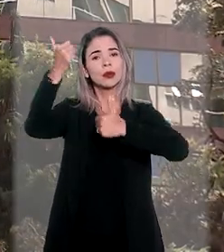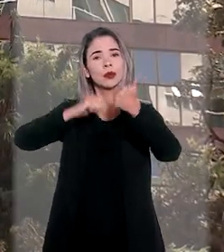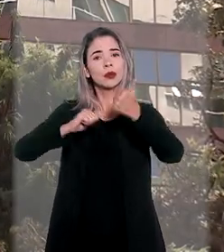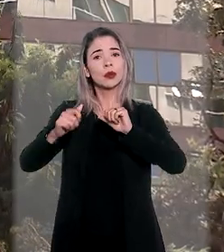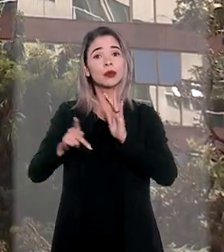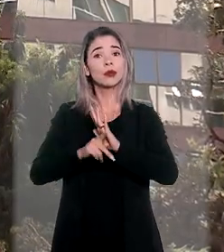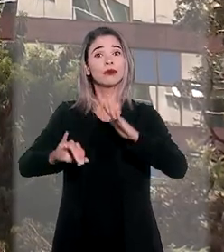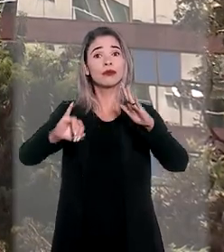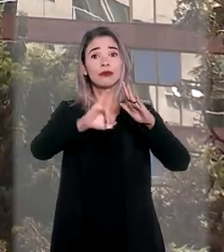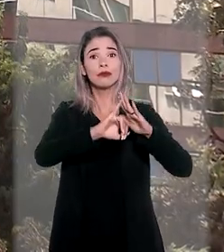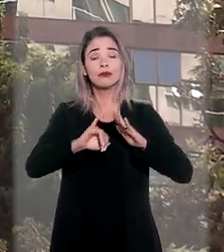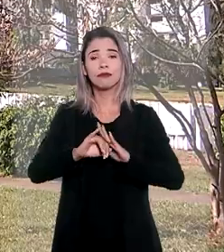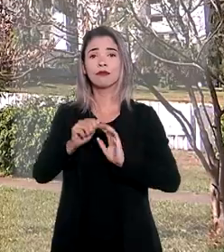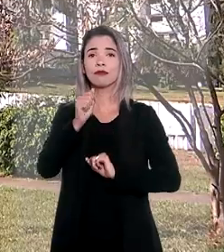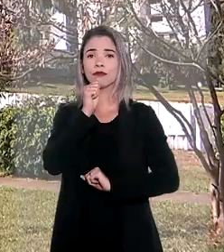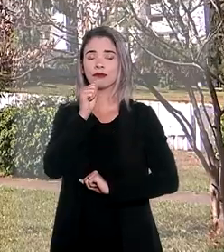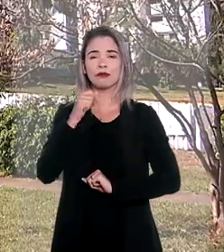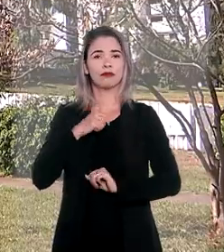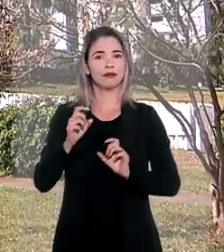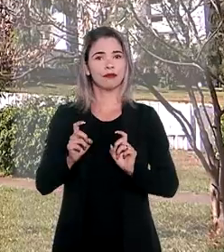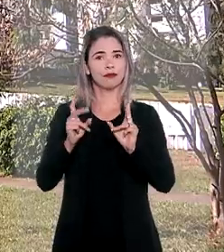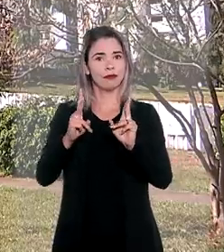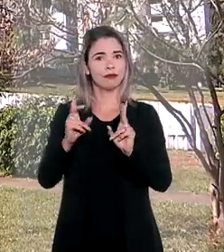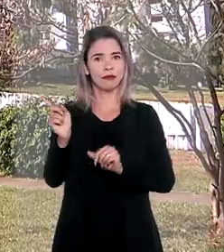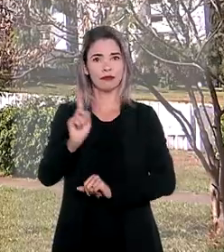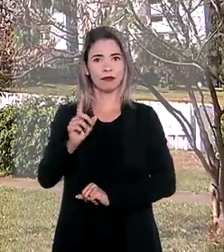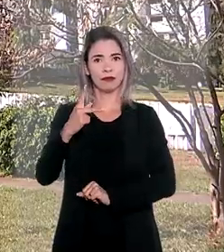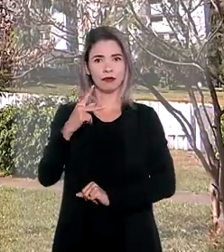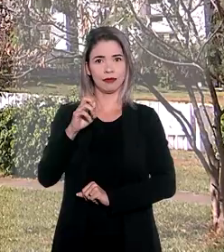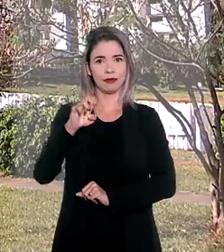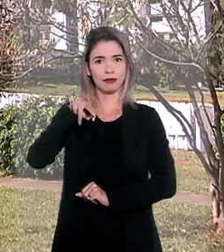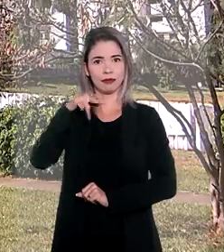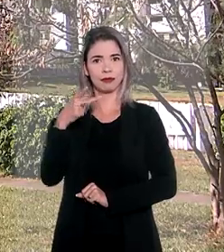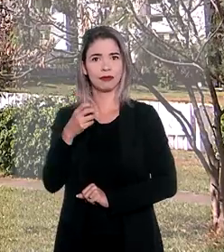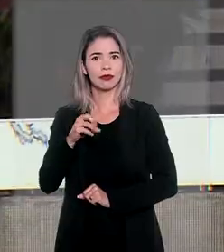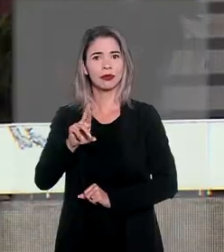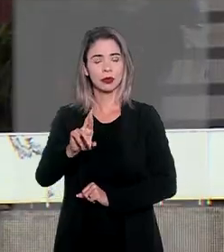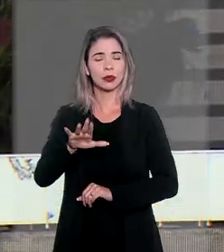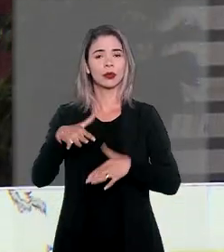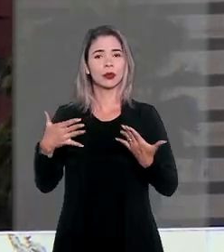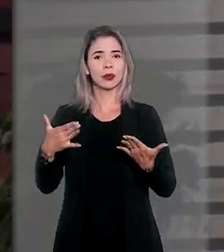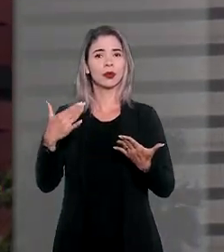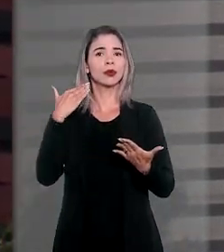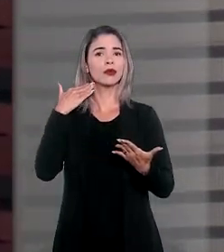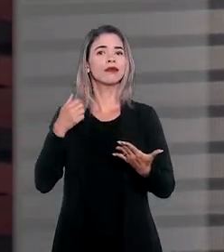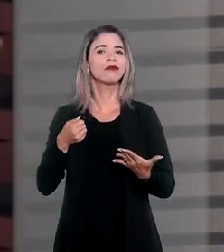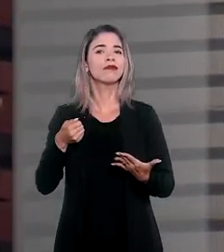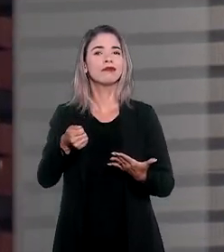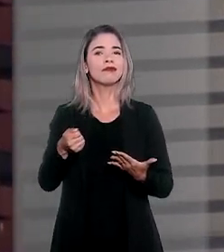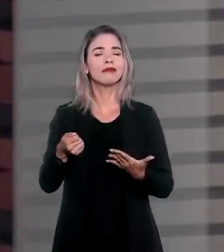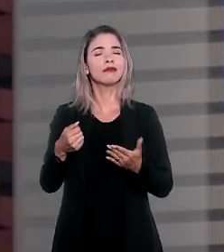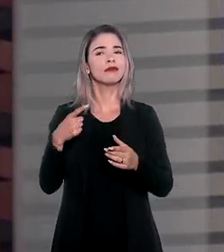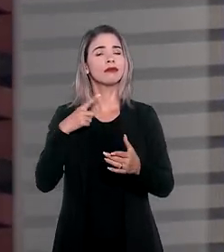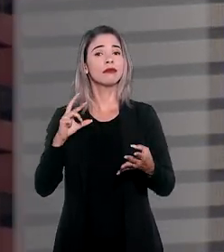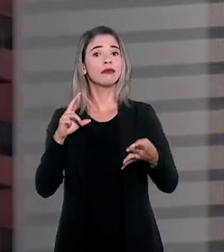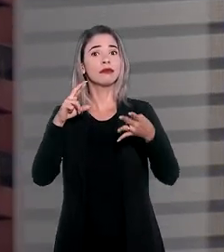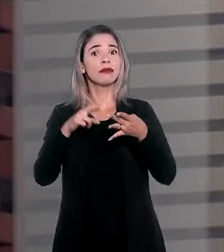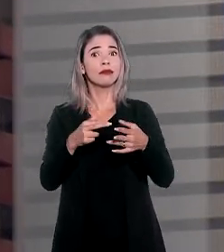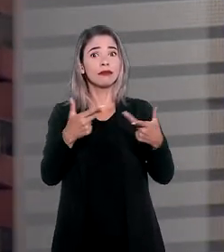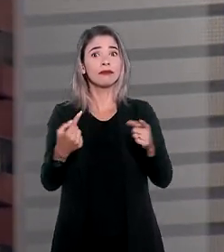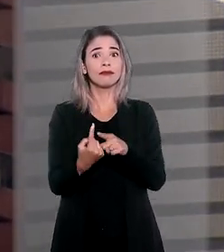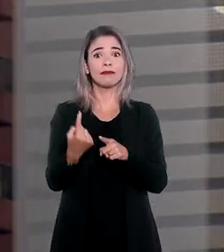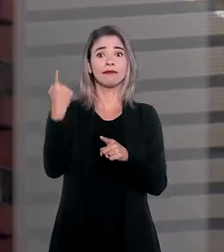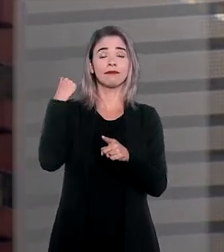avaliação de imóvel penhorado. Após petição da exequente, o juízo reconsiderou a decisão interlocutória anterior,